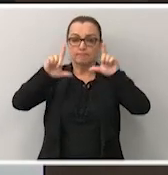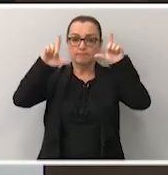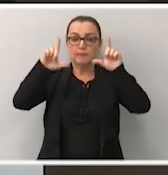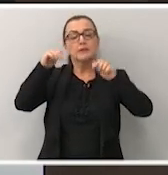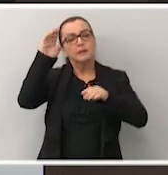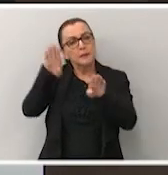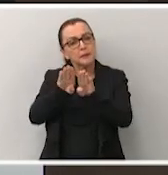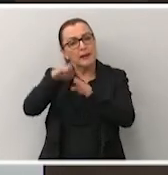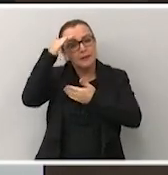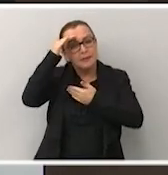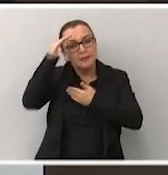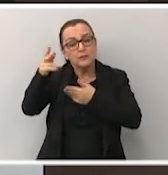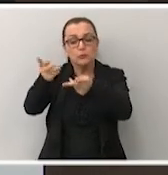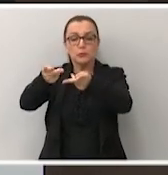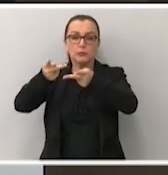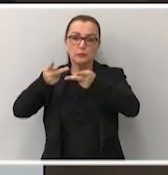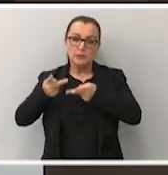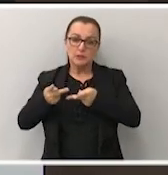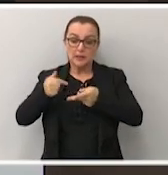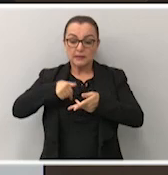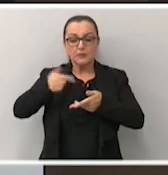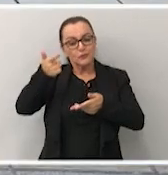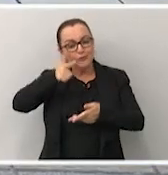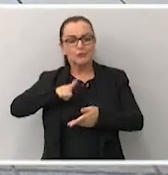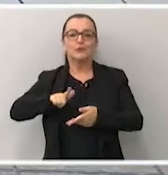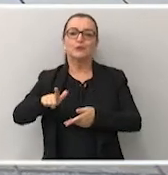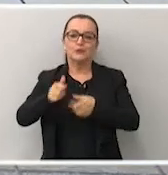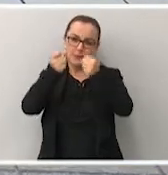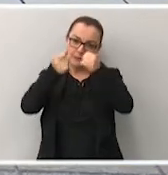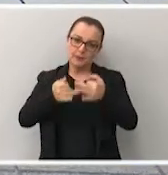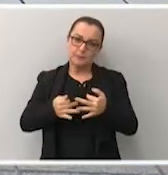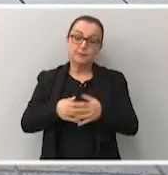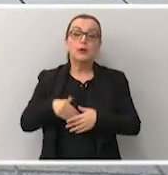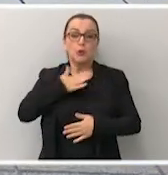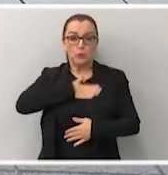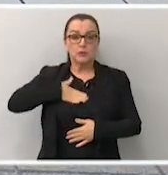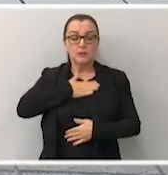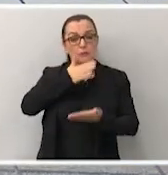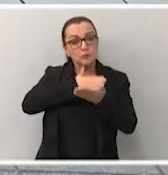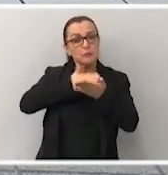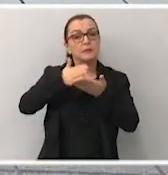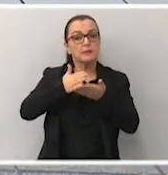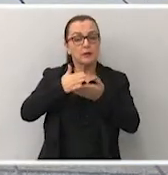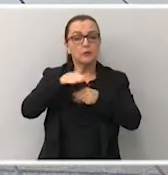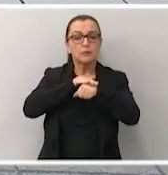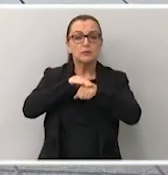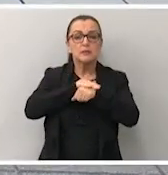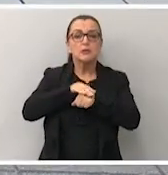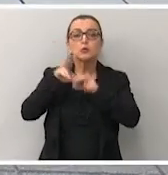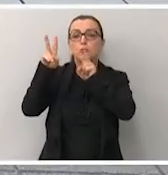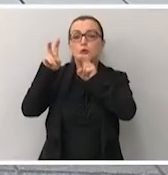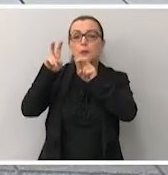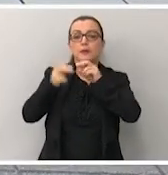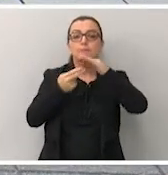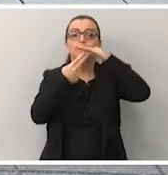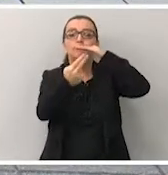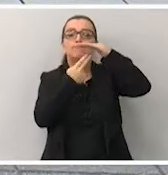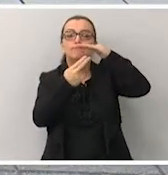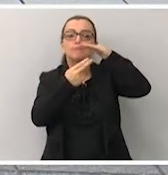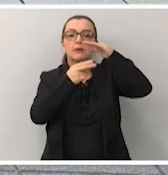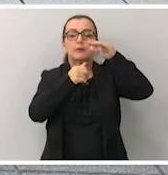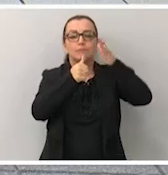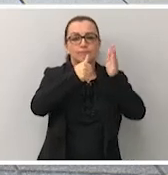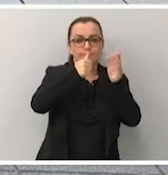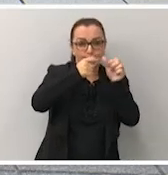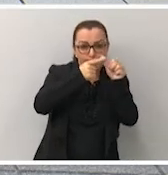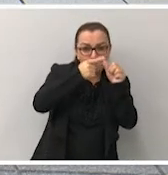E agradeço pelo convite, por estarmos aqui mais dessa vez. Eu gostaria de começar falando sobre a biometria. Era